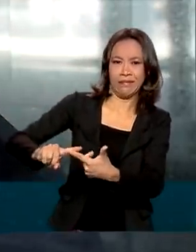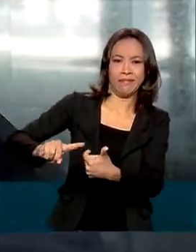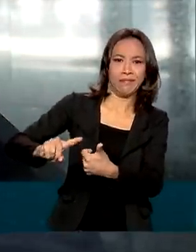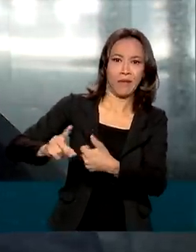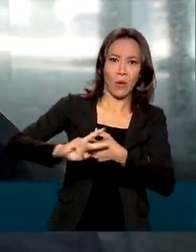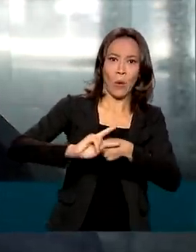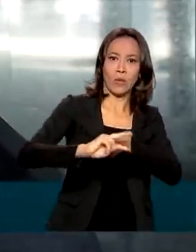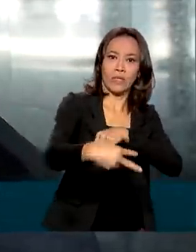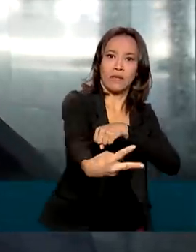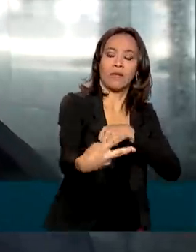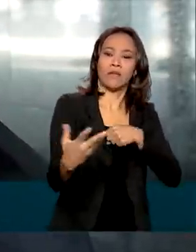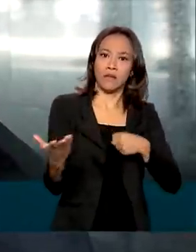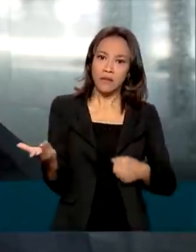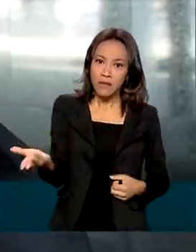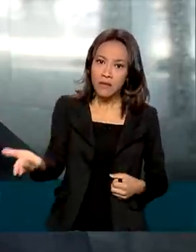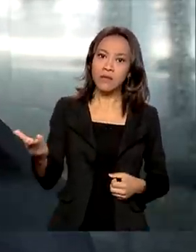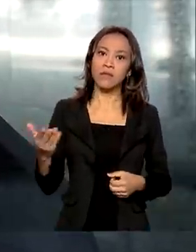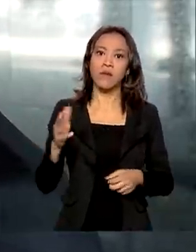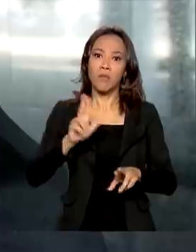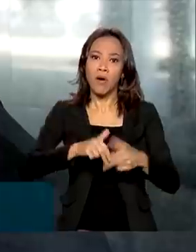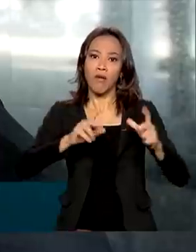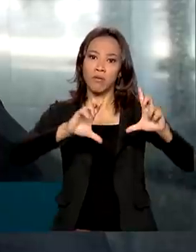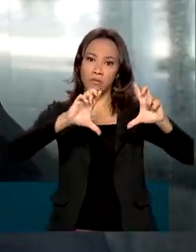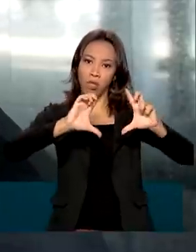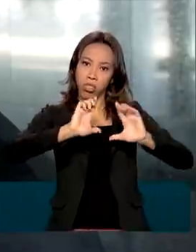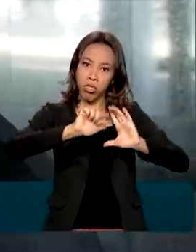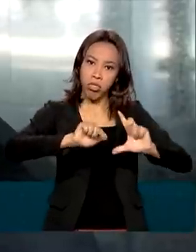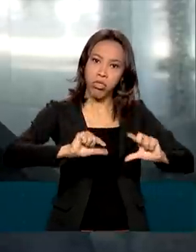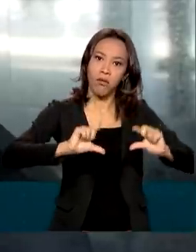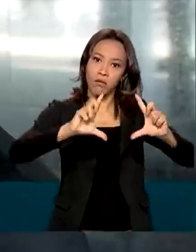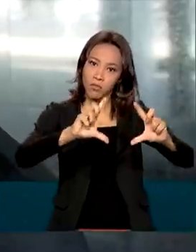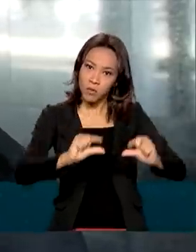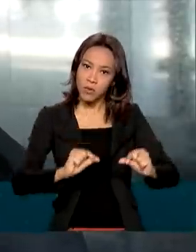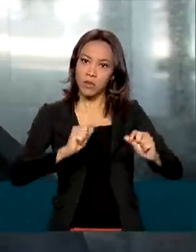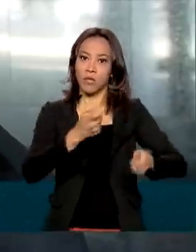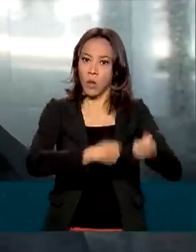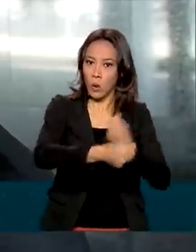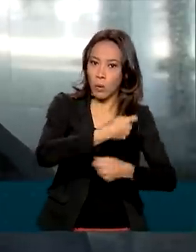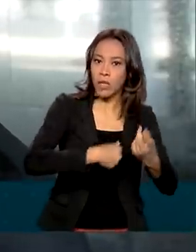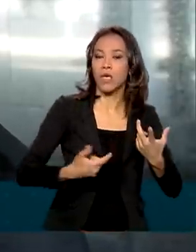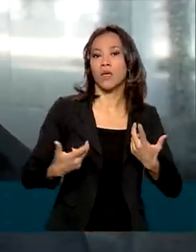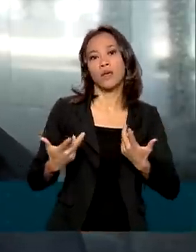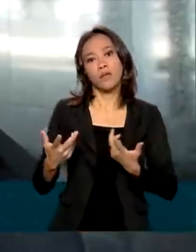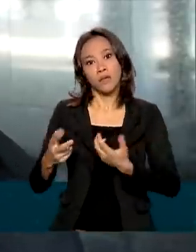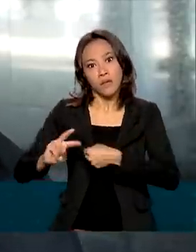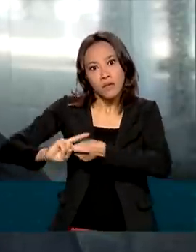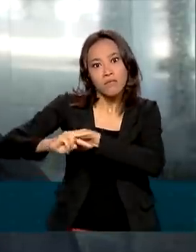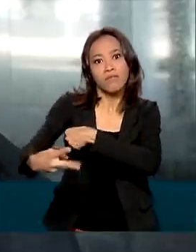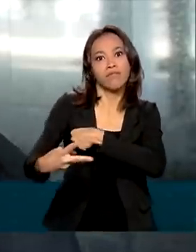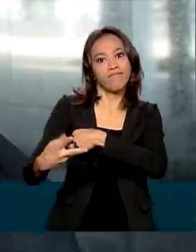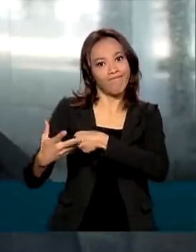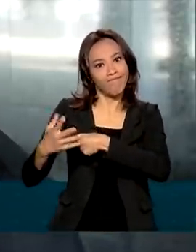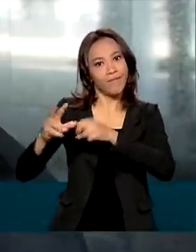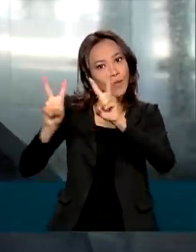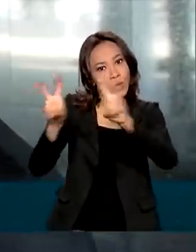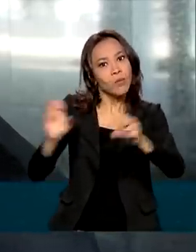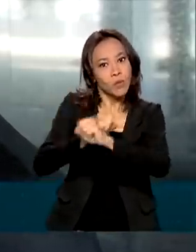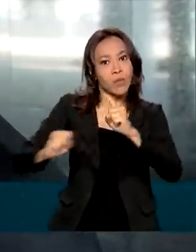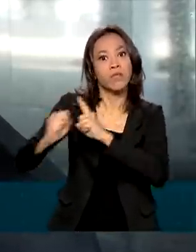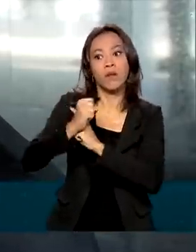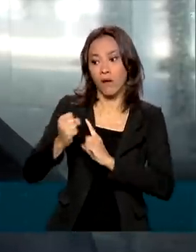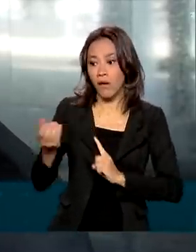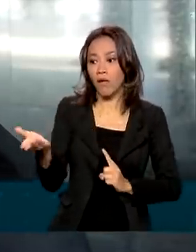inclusive em virtude do desaquecimento econômico, impactos expressivos no quesito social,